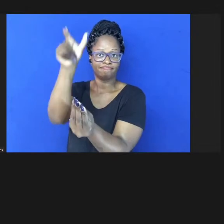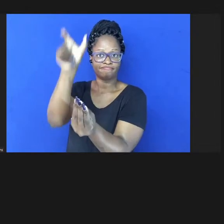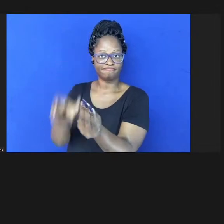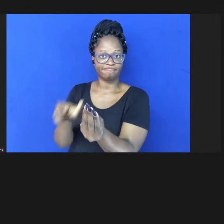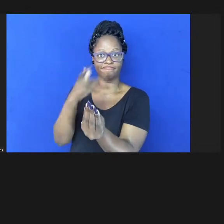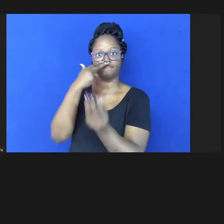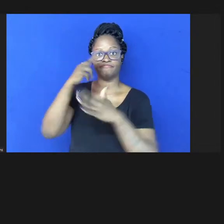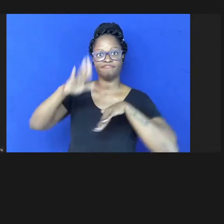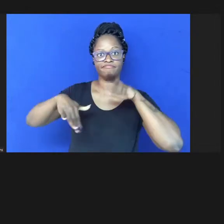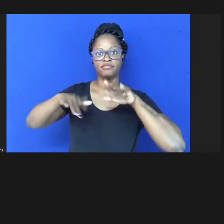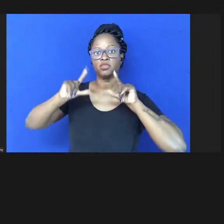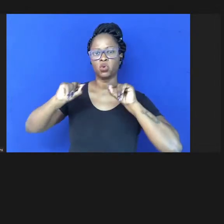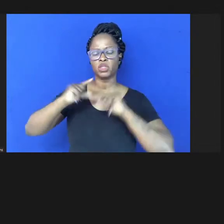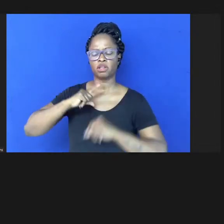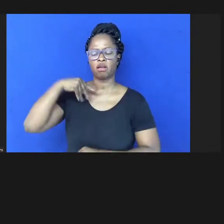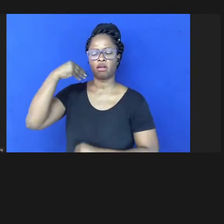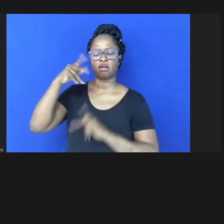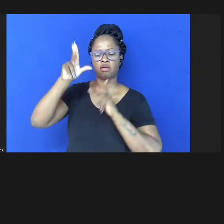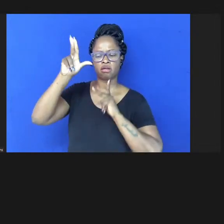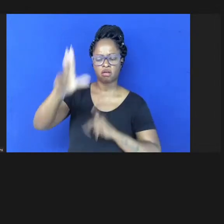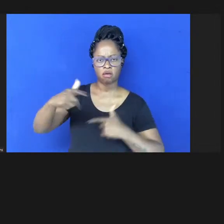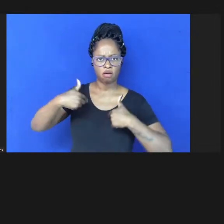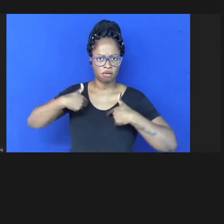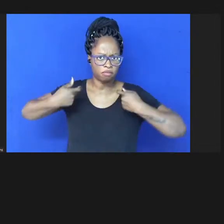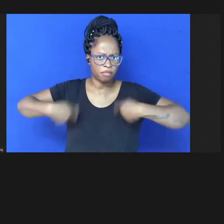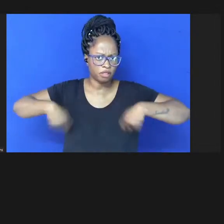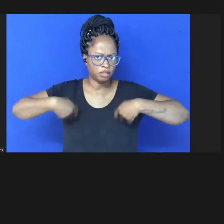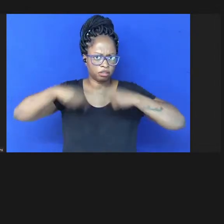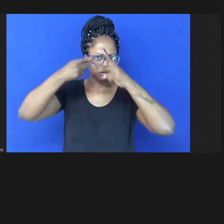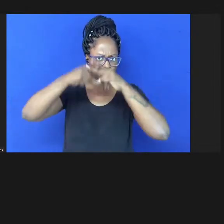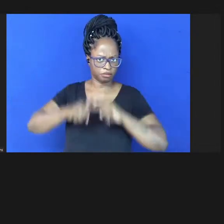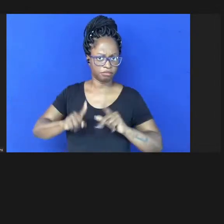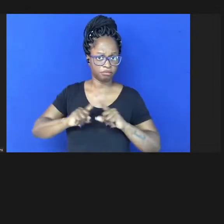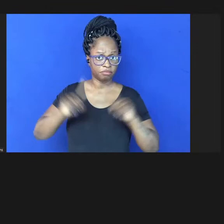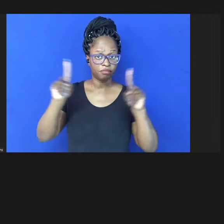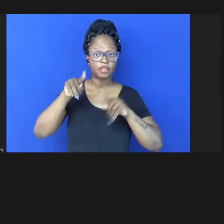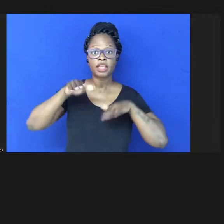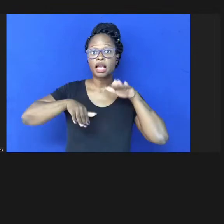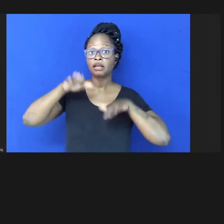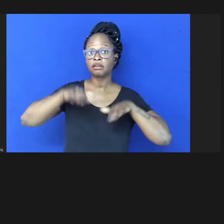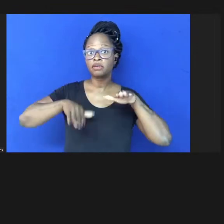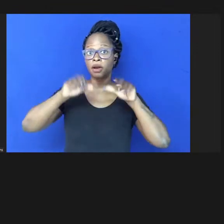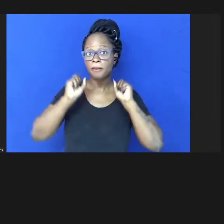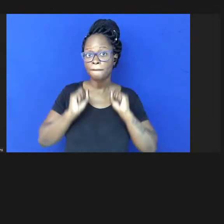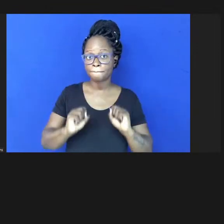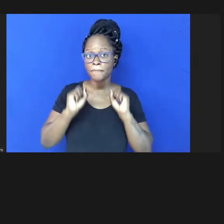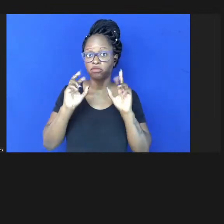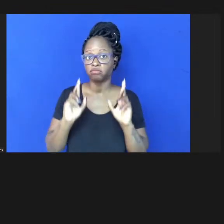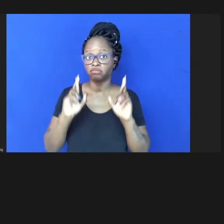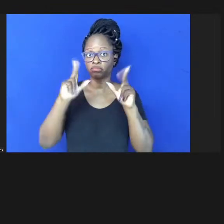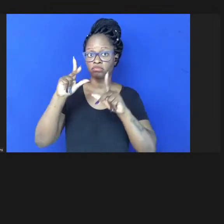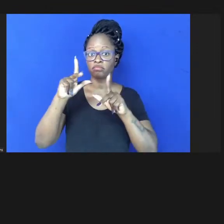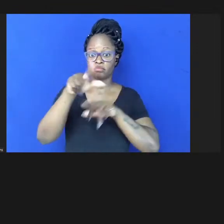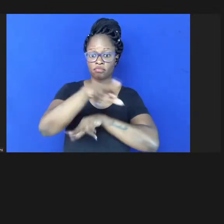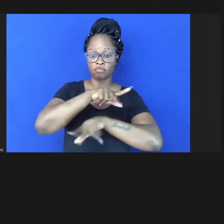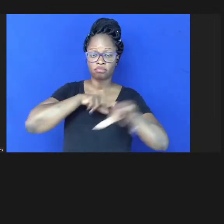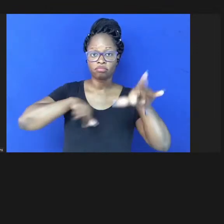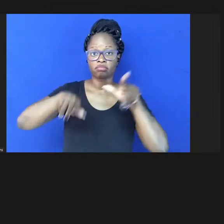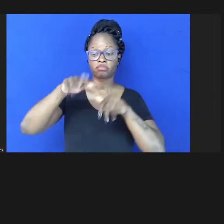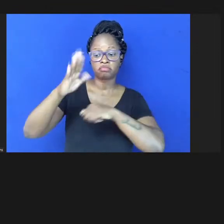terão a experiência necessária para tal e às vezes podem ser excelentes profissionais mas é claro que